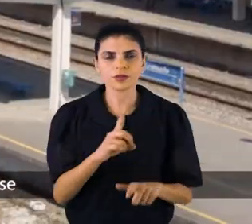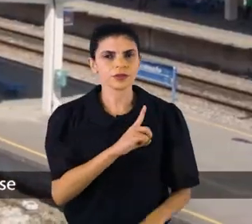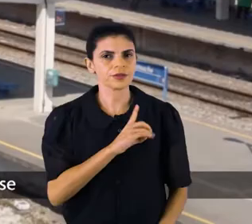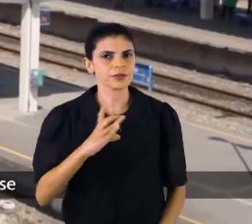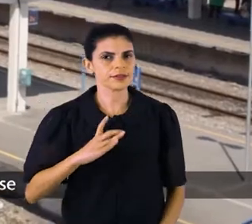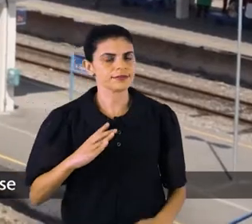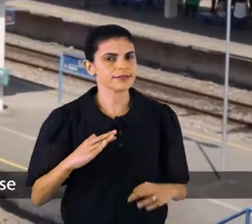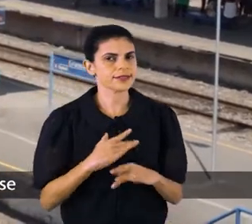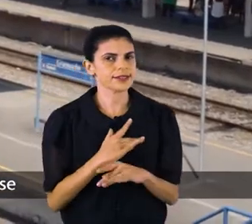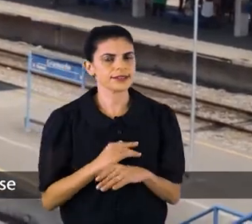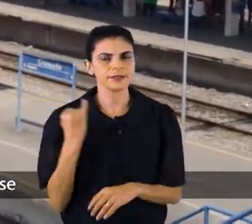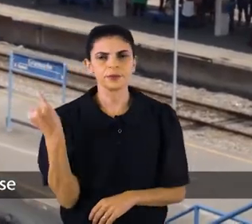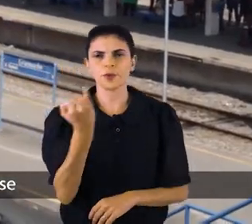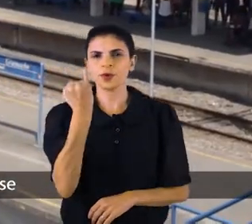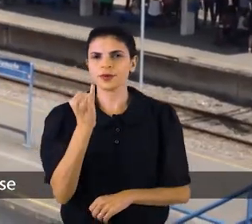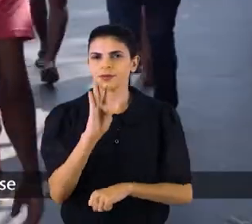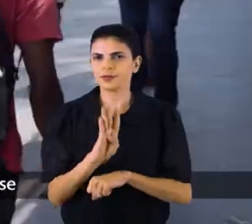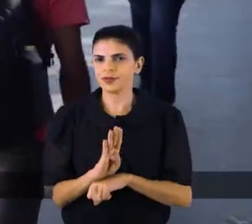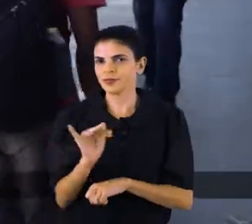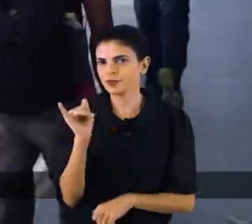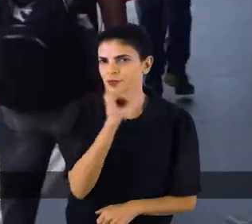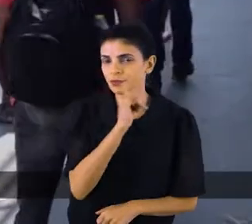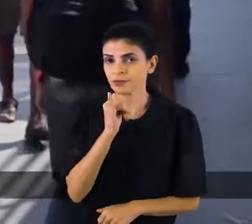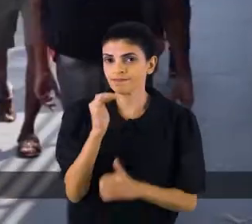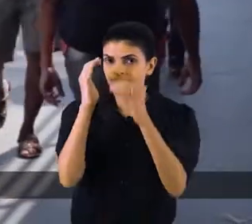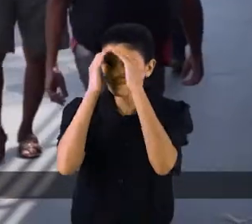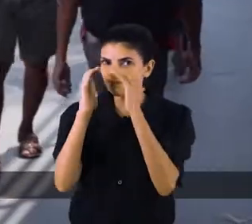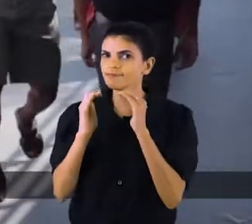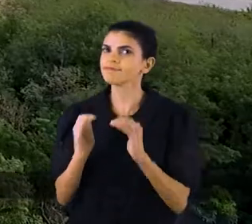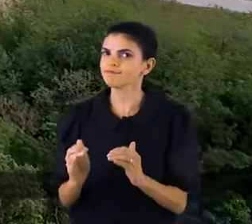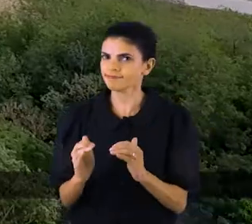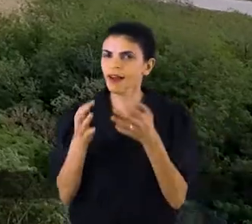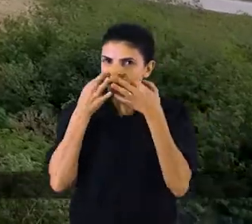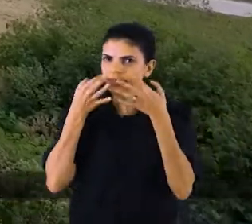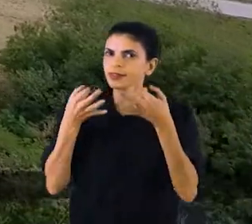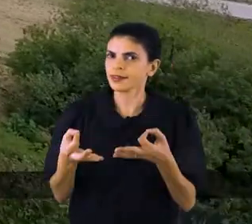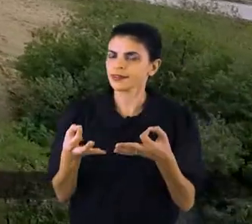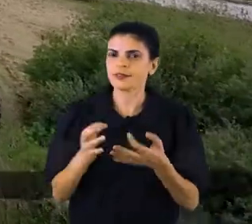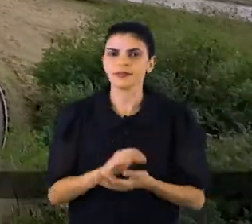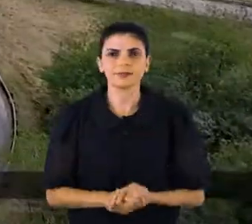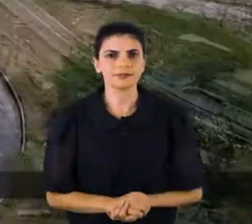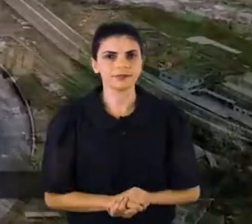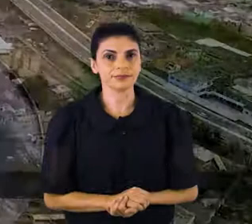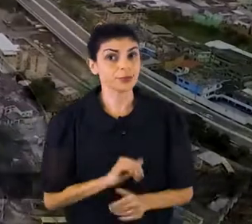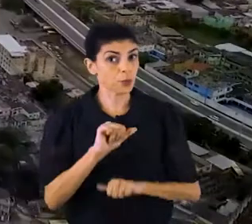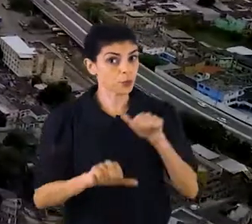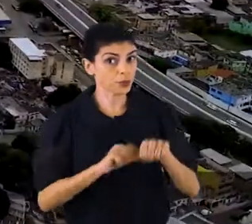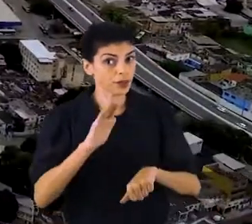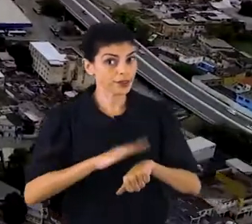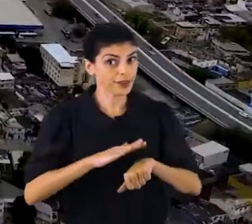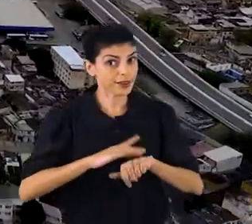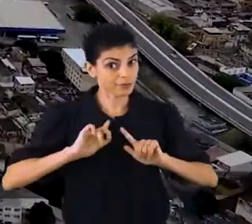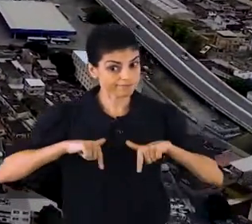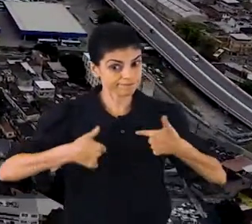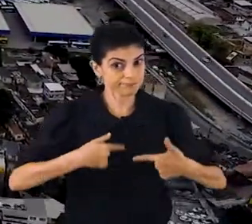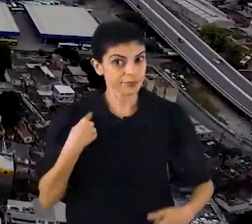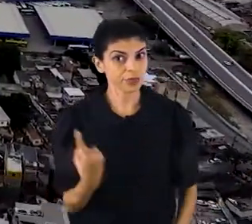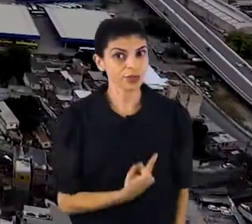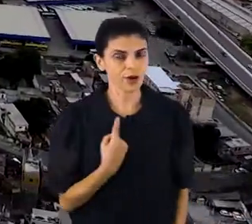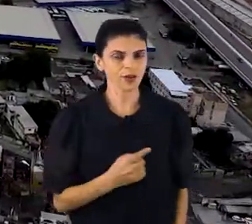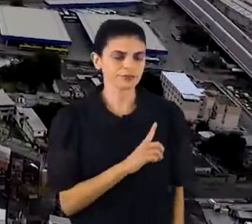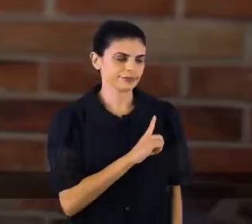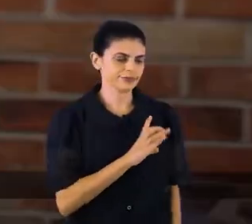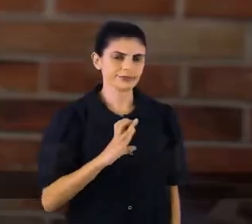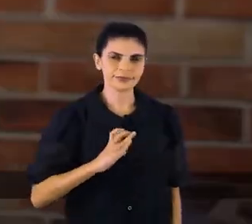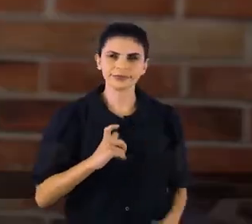é a cidade mais importante da Baixada Fluminense. Município que merece respeito e atenção. A mudança vem da